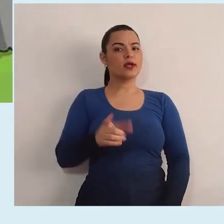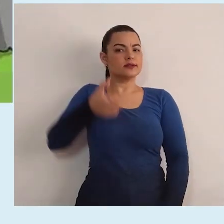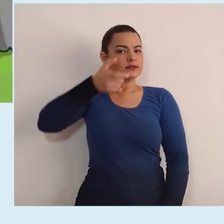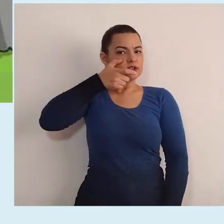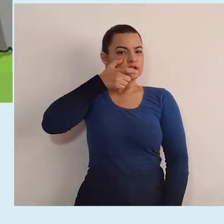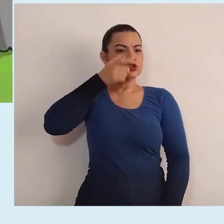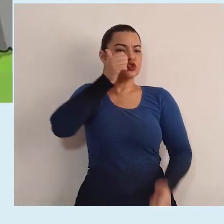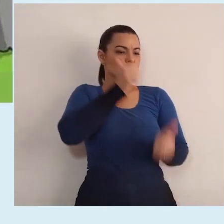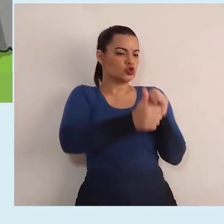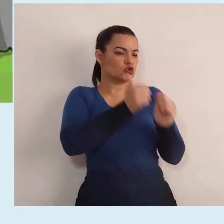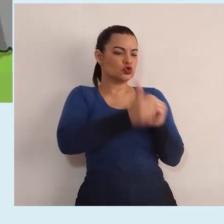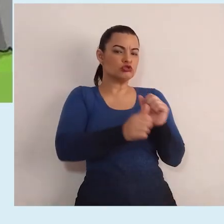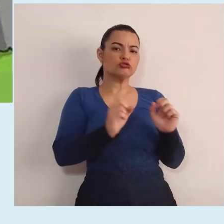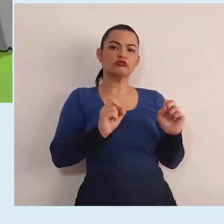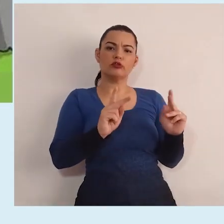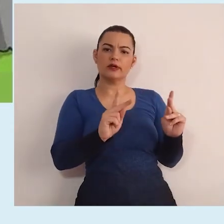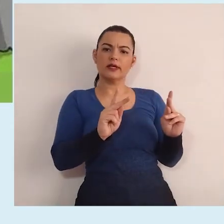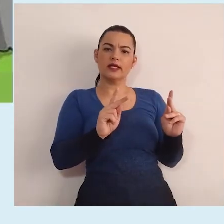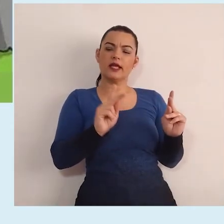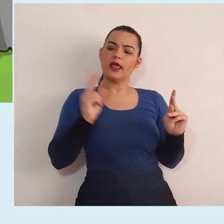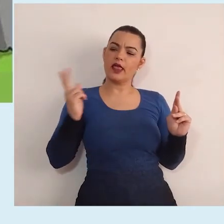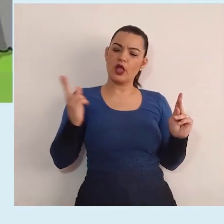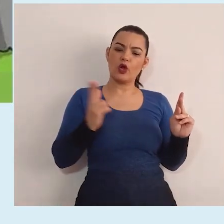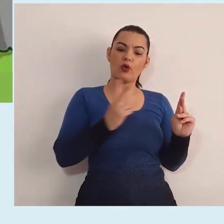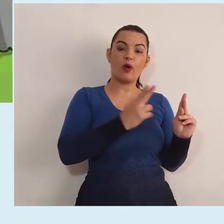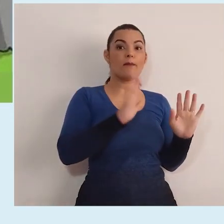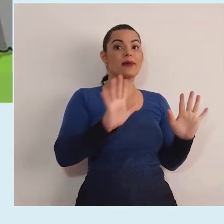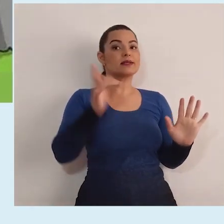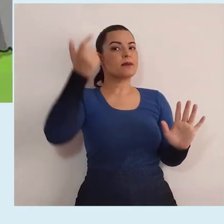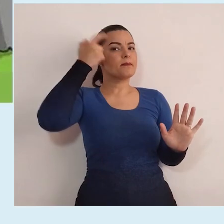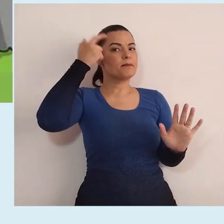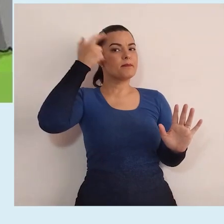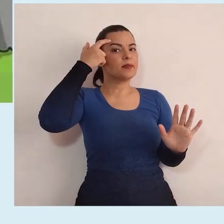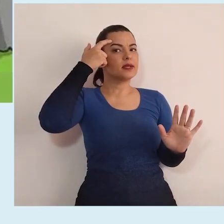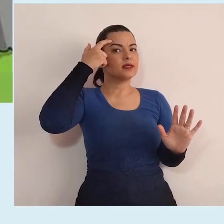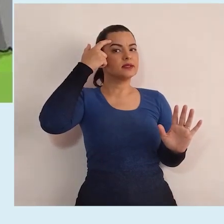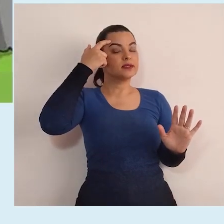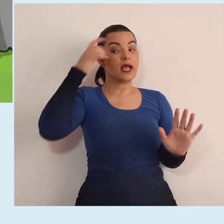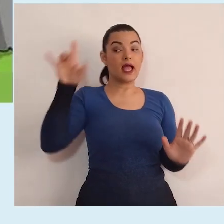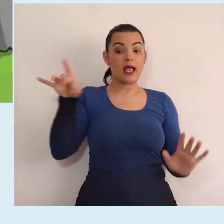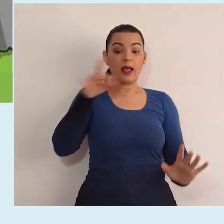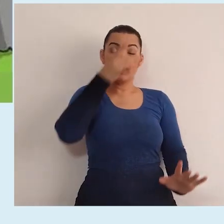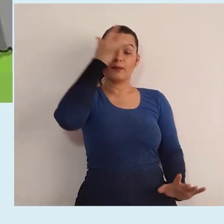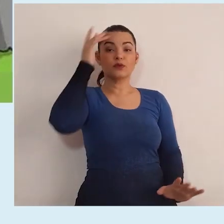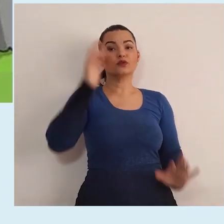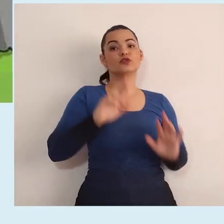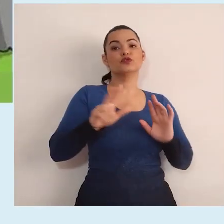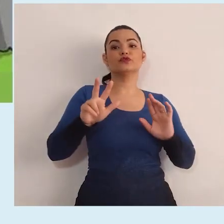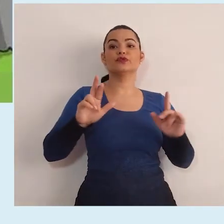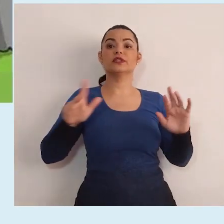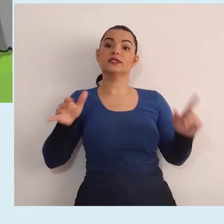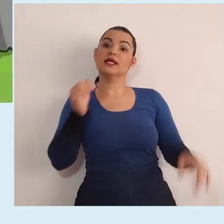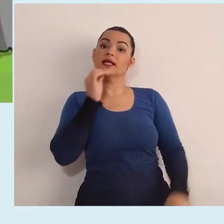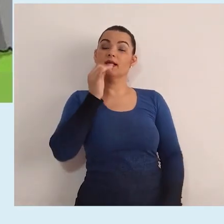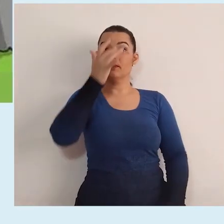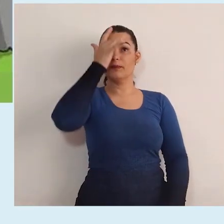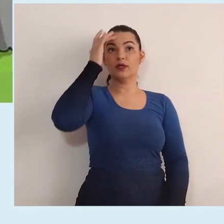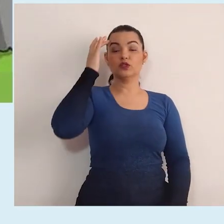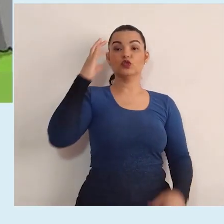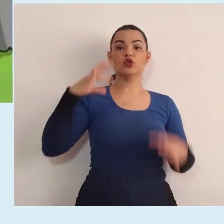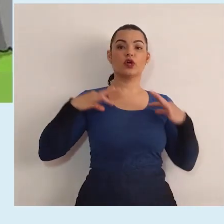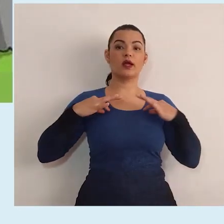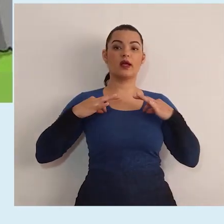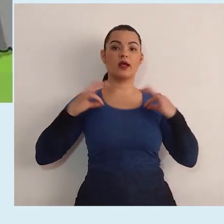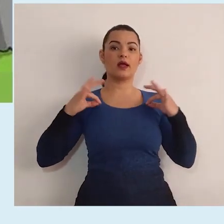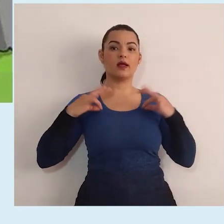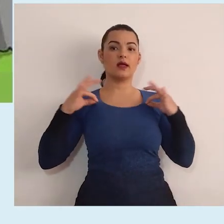assistir o jogo, mas pensando nas particularidades de cada indivíduo. Por exemplo, a pessoa que